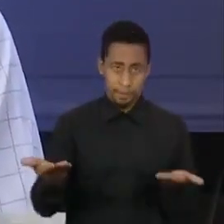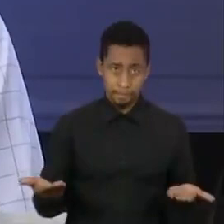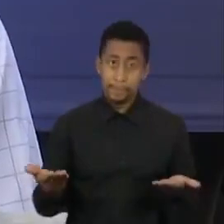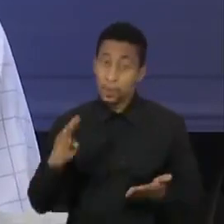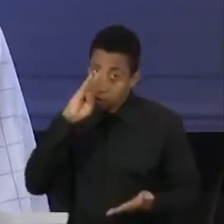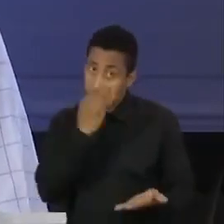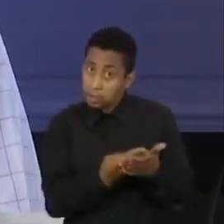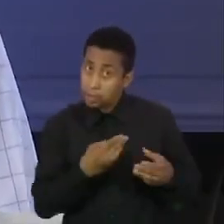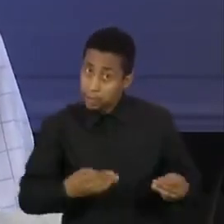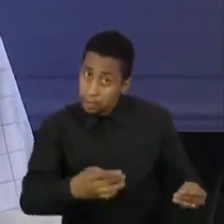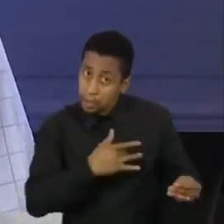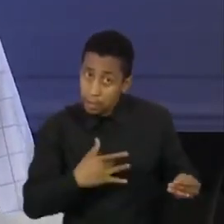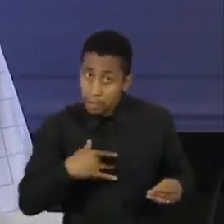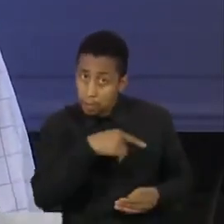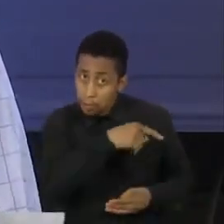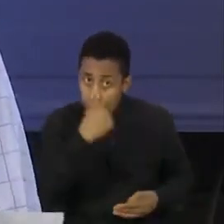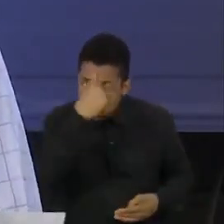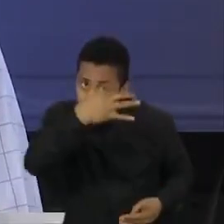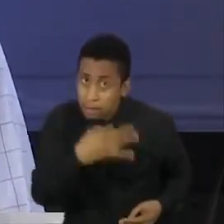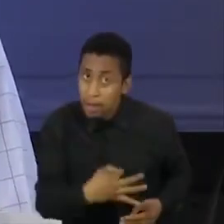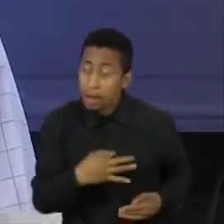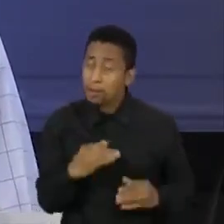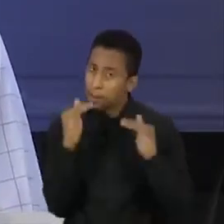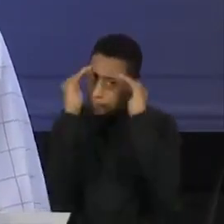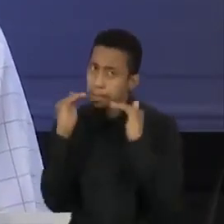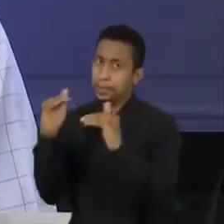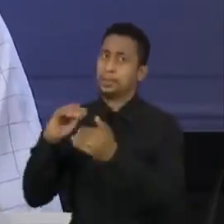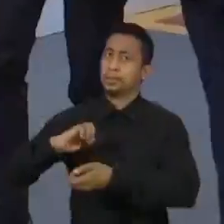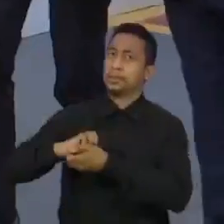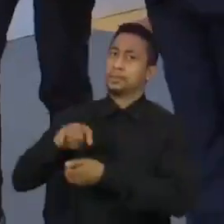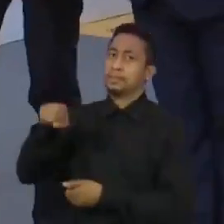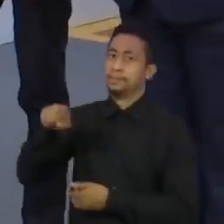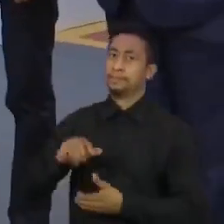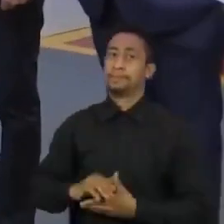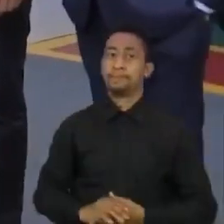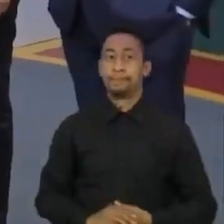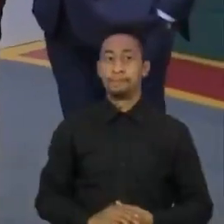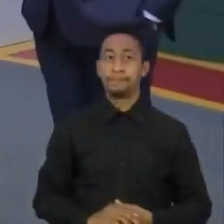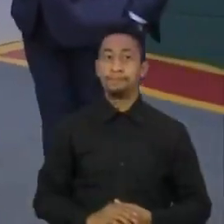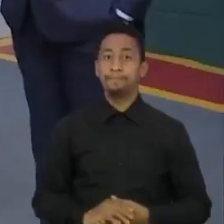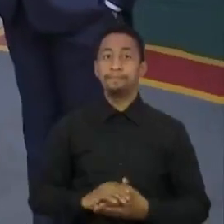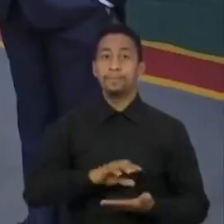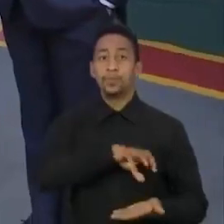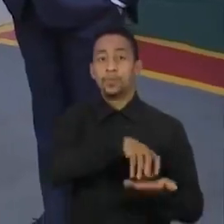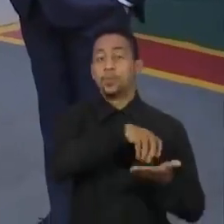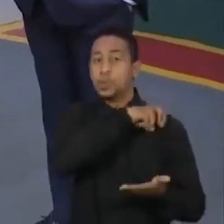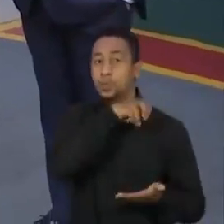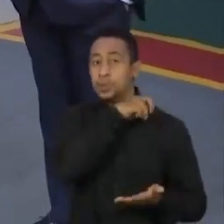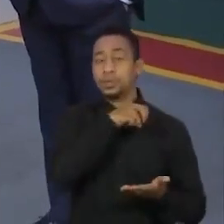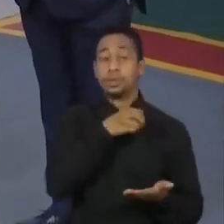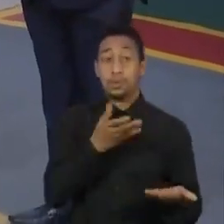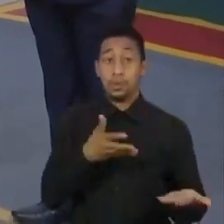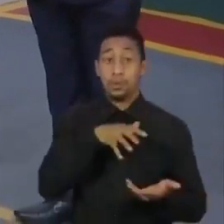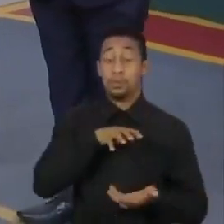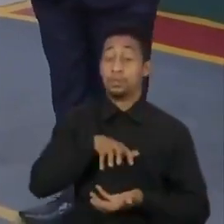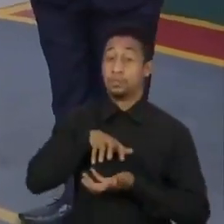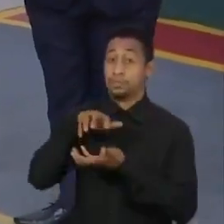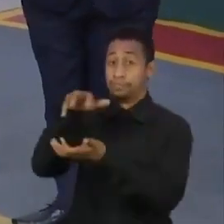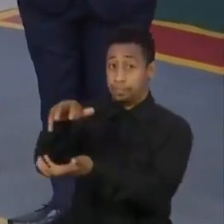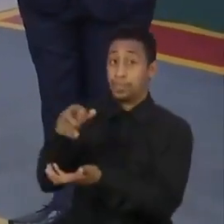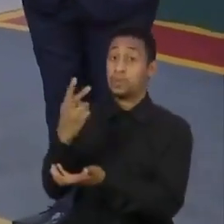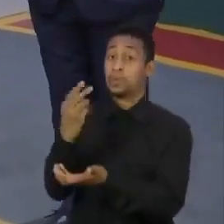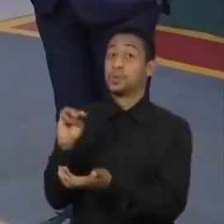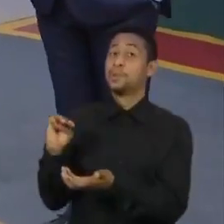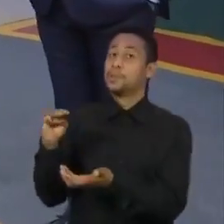Saúde tenha juízo em obedecer o Supremo Tribunal Federal. O Instituto Butantan entregou esta manhã 2 milhões de doses da